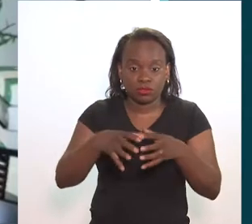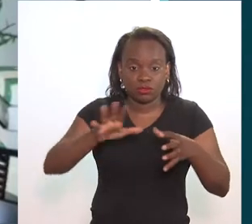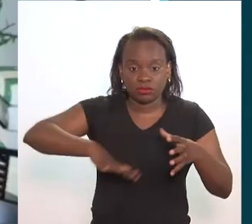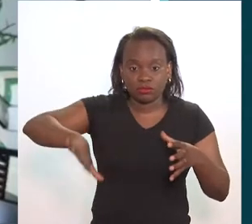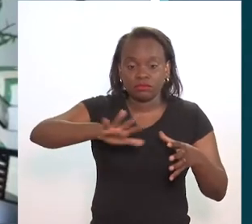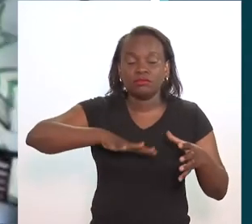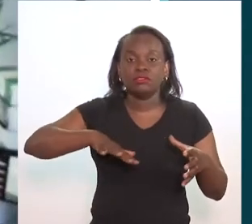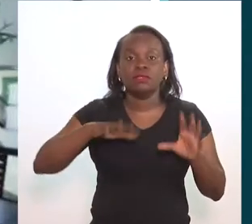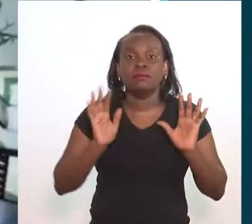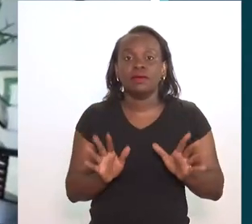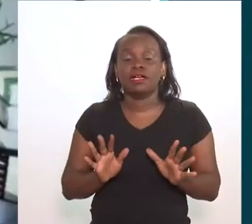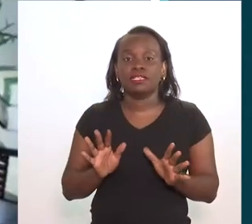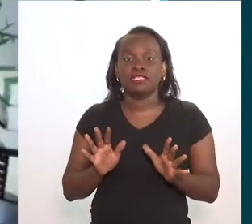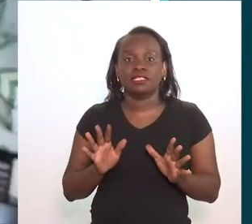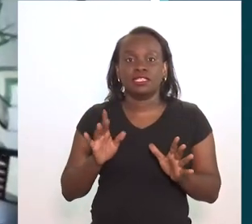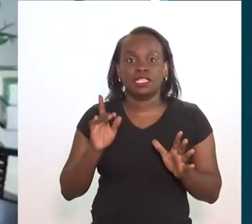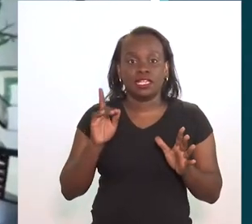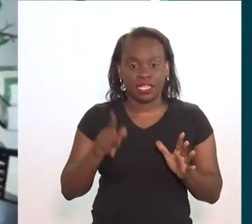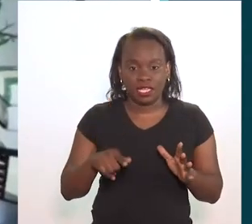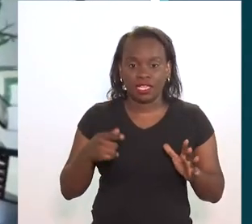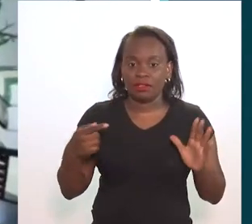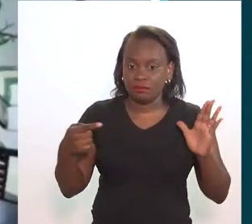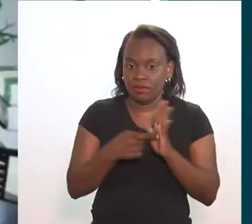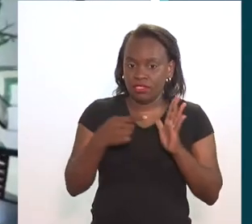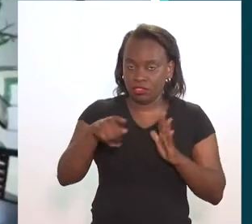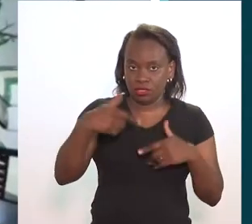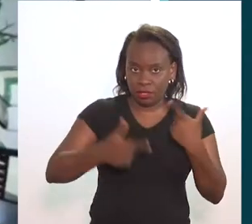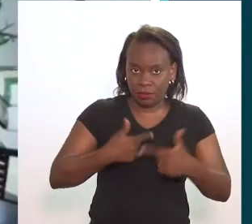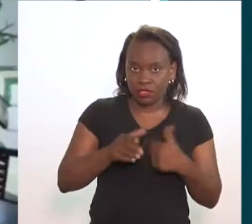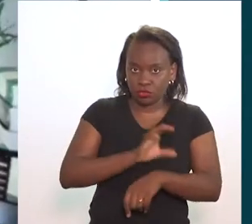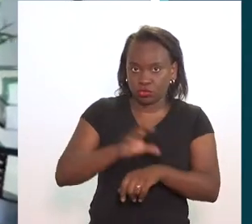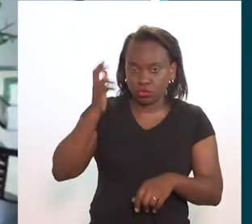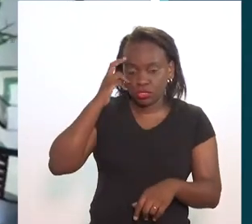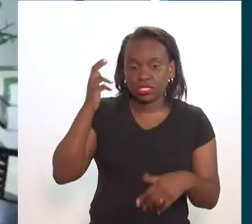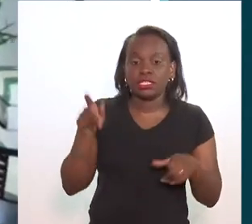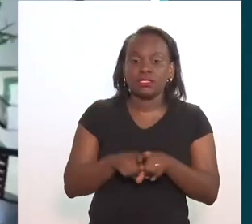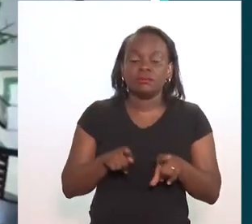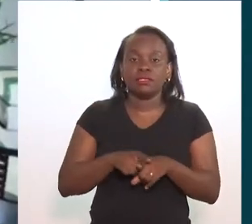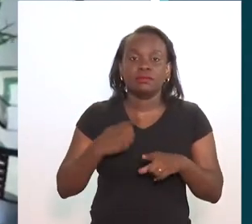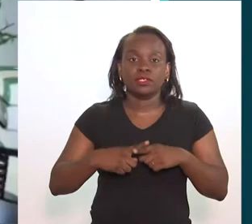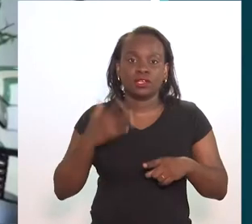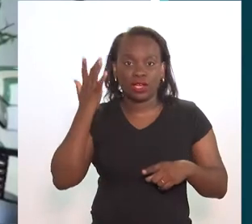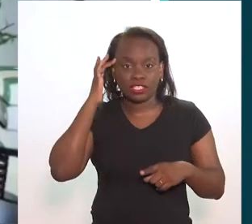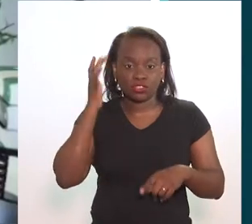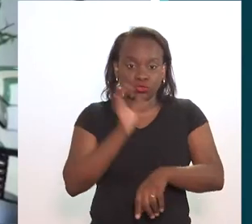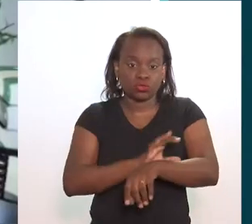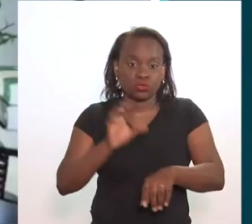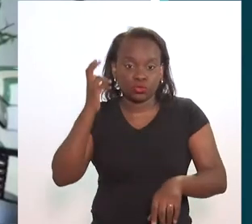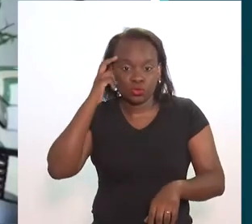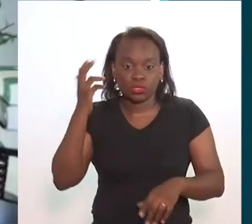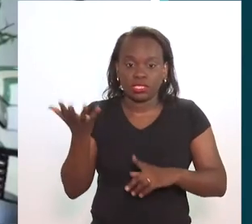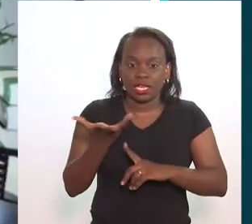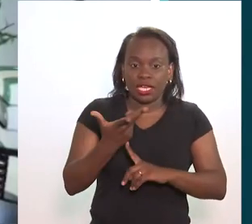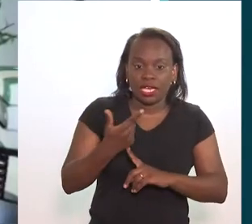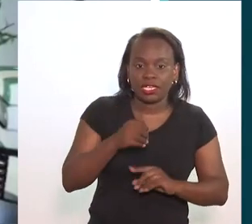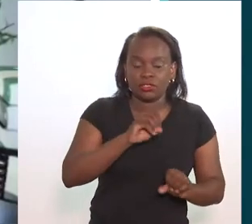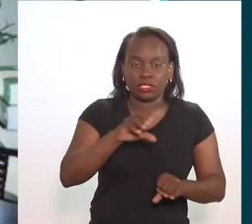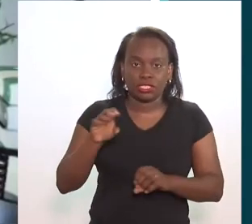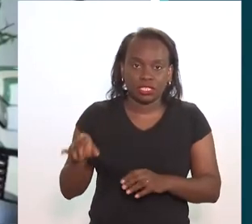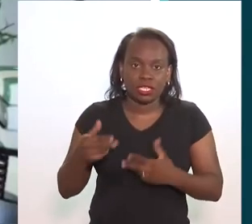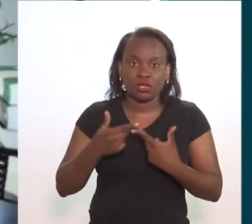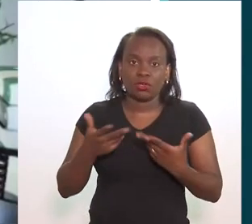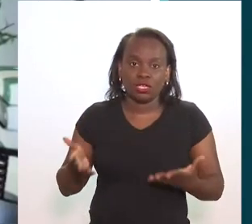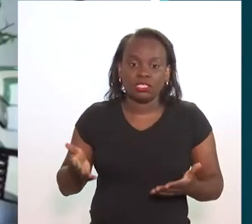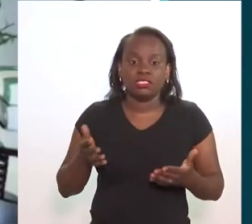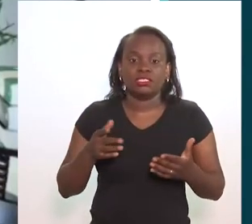educação na própria comunidade, mas isso é meta nesse trabalho de vocês de cultura, né? Até mesmo porque acho que